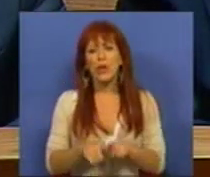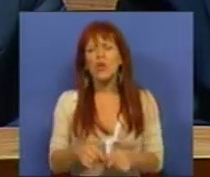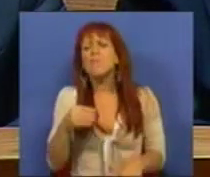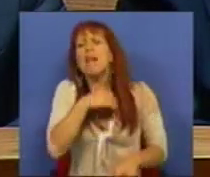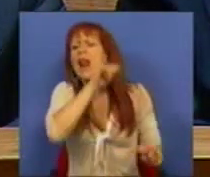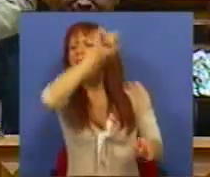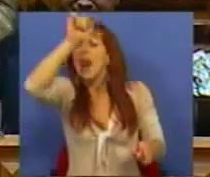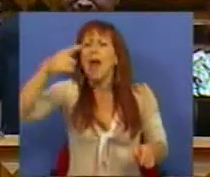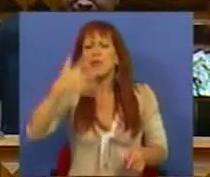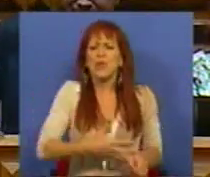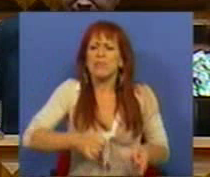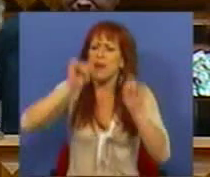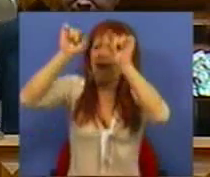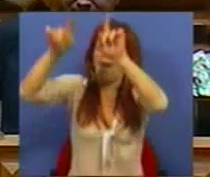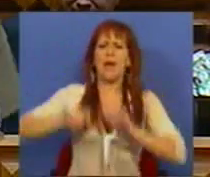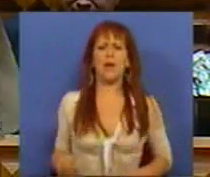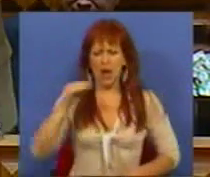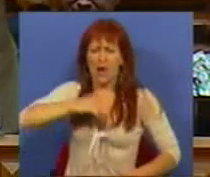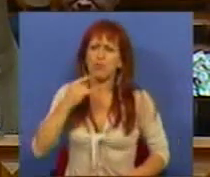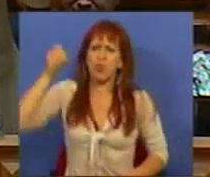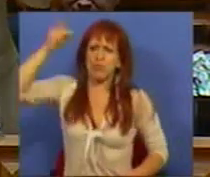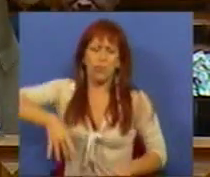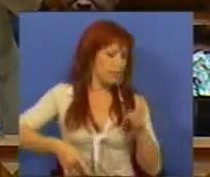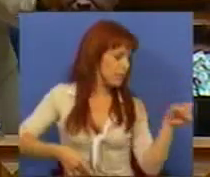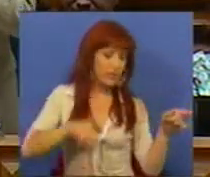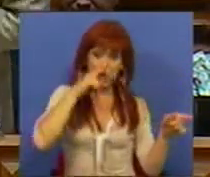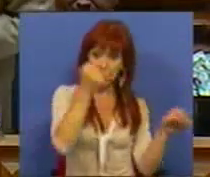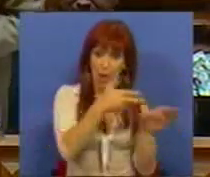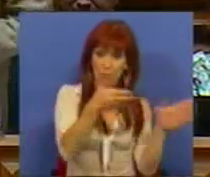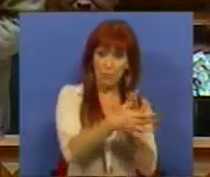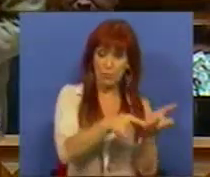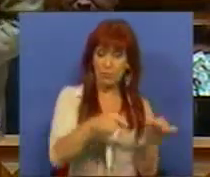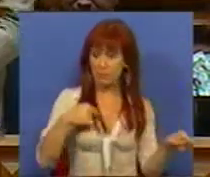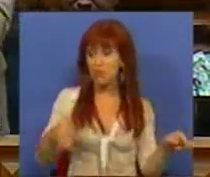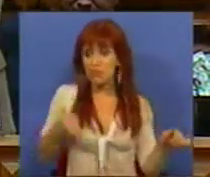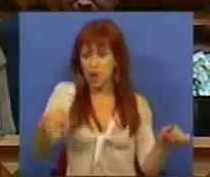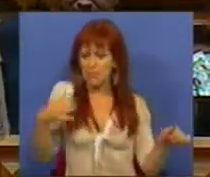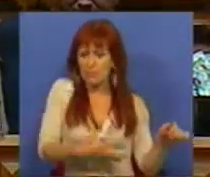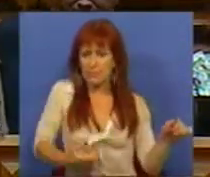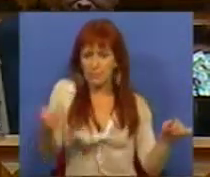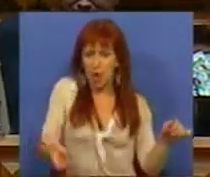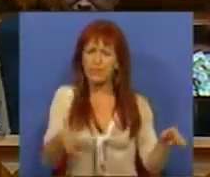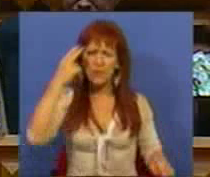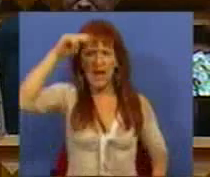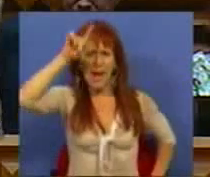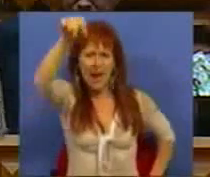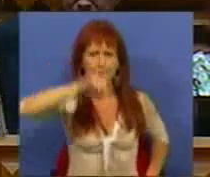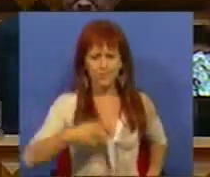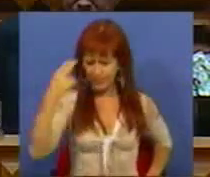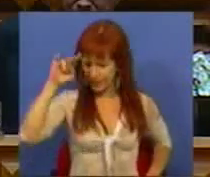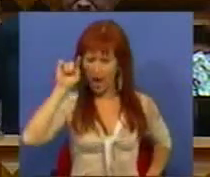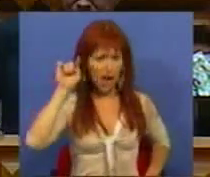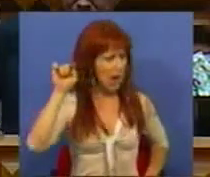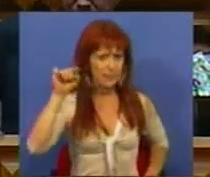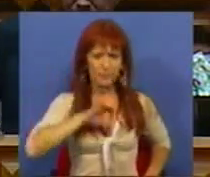malandrecos de uns desempregados que ganham mais se vão para o subsídio de desemprego. Está enganado. Está